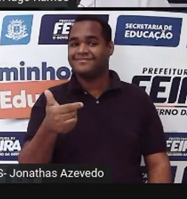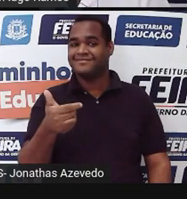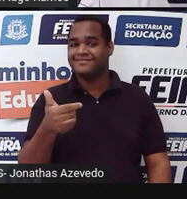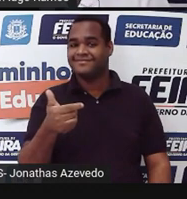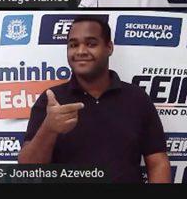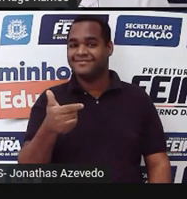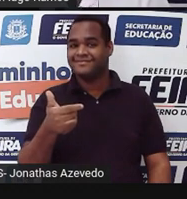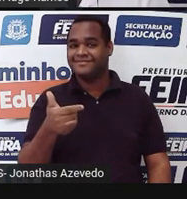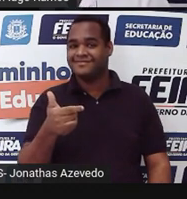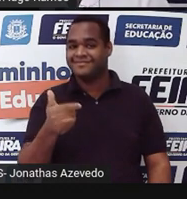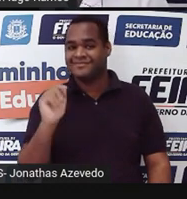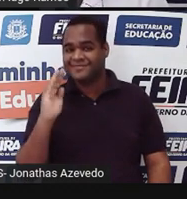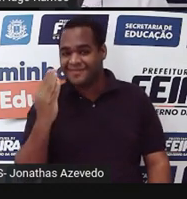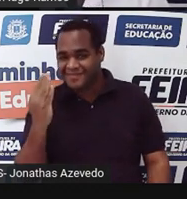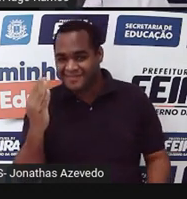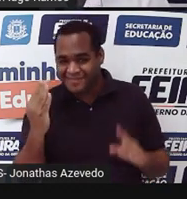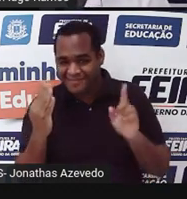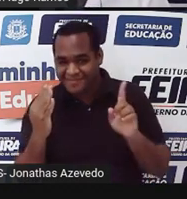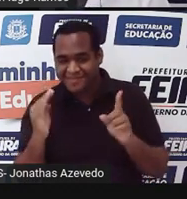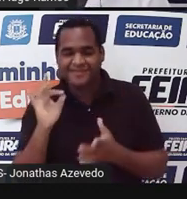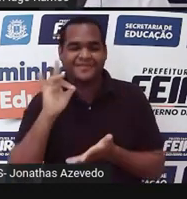Falso não, verdadeiro.